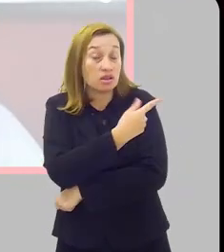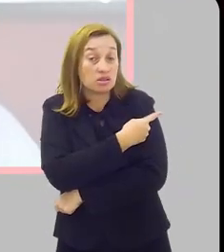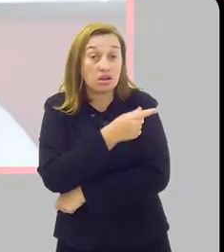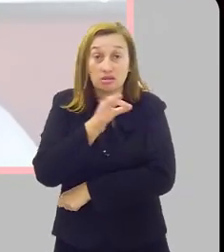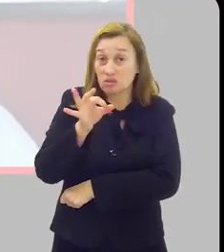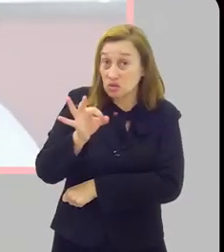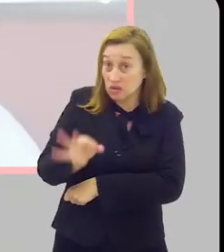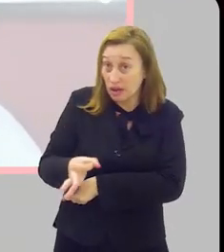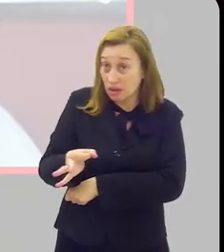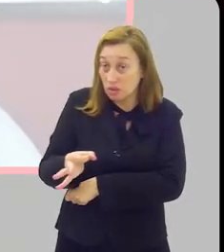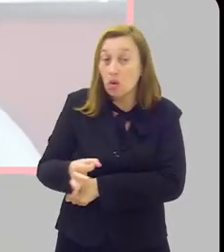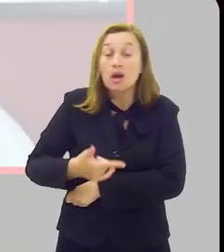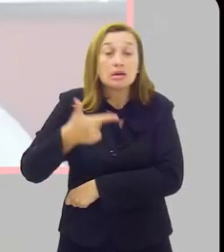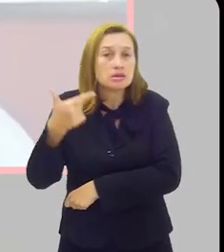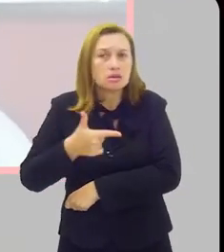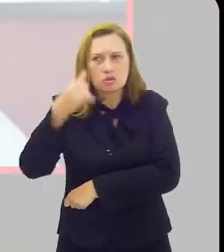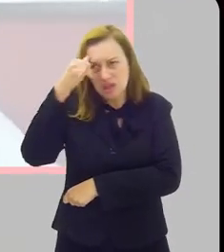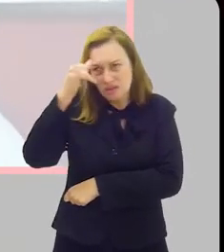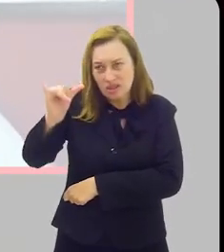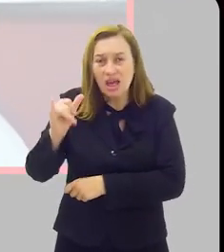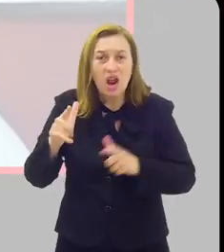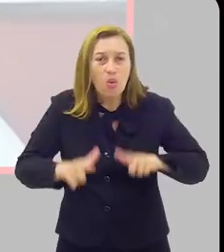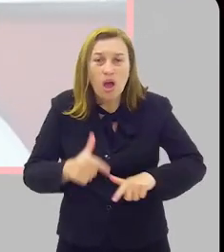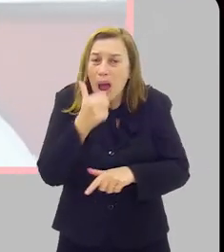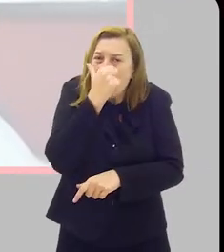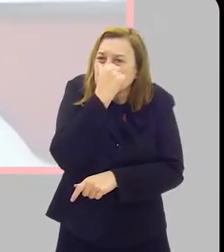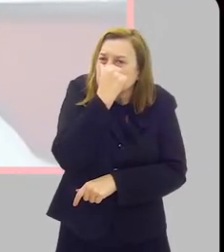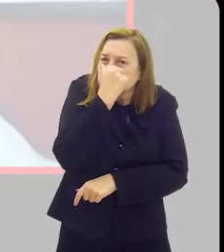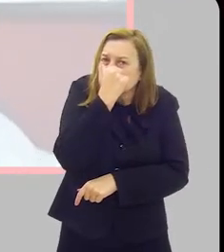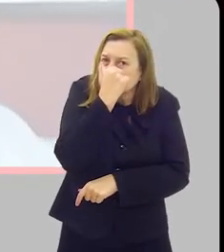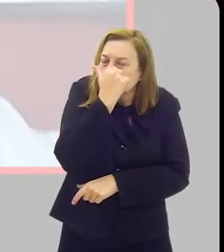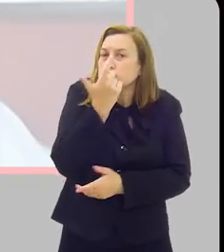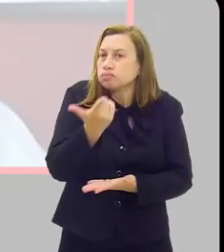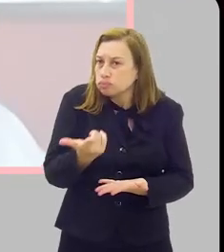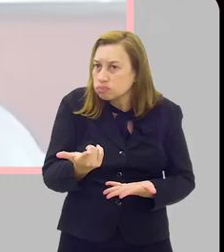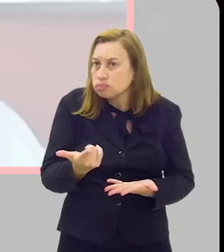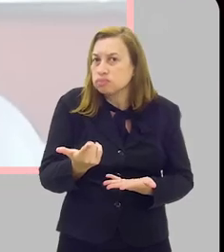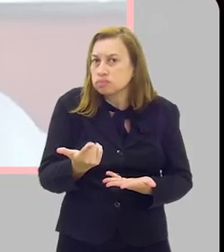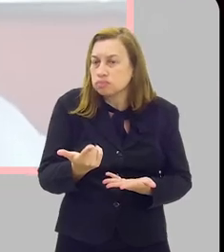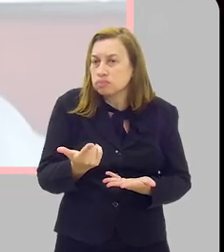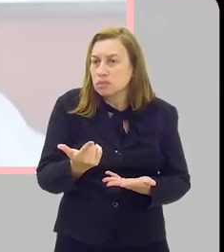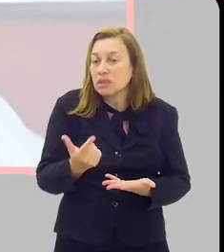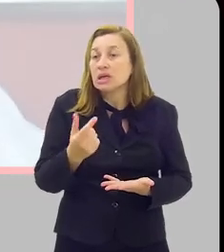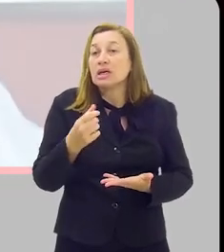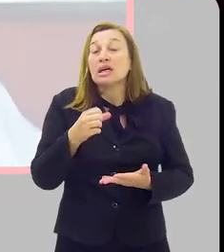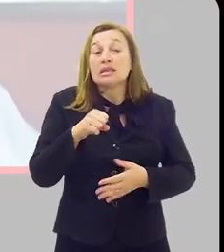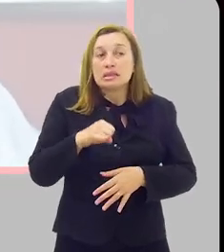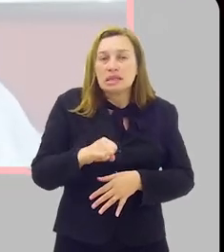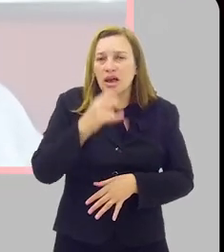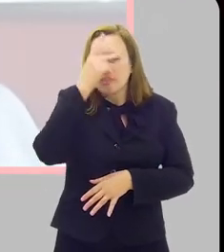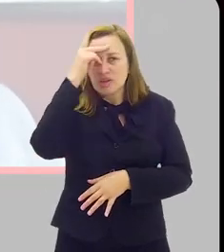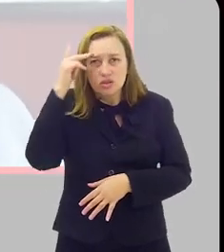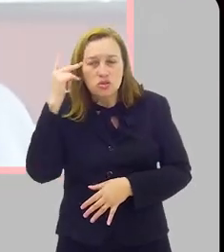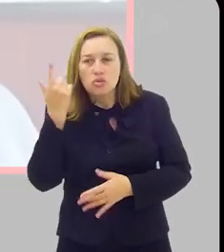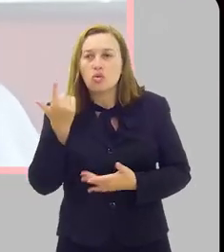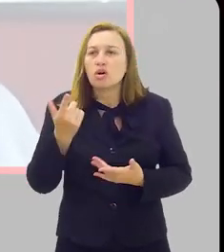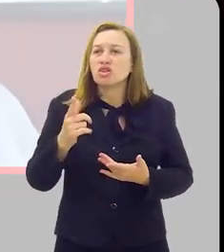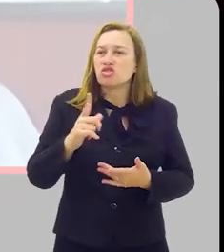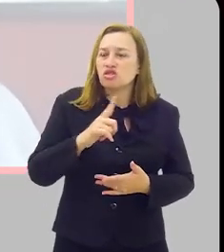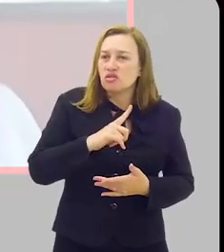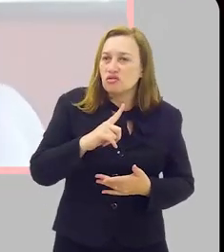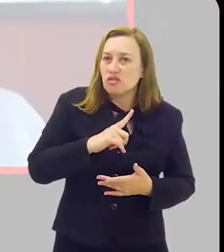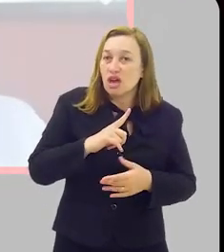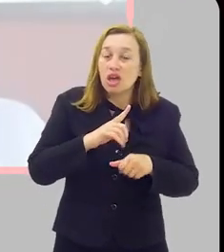adequadamente. Segundo, evitem lugares muito fechados, sobretudo se elas são portadoras de alguma